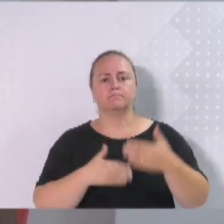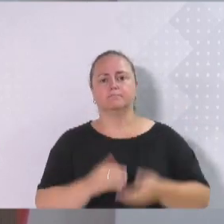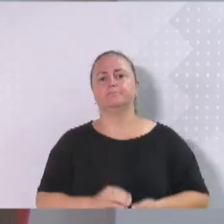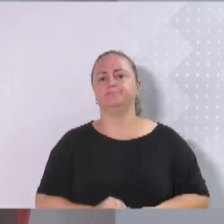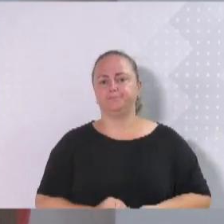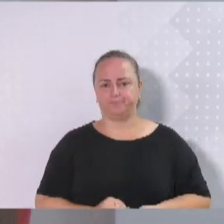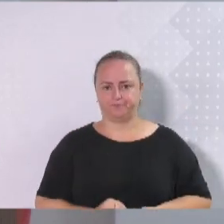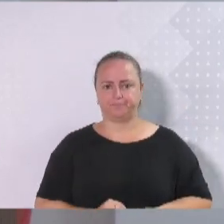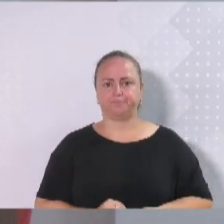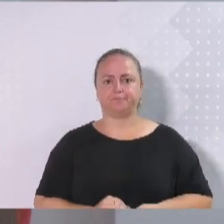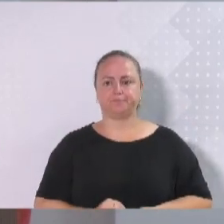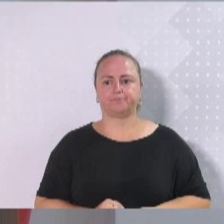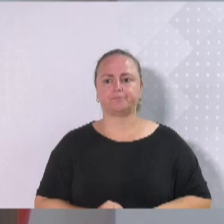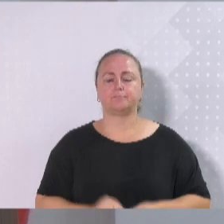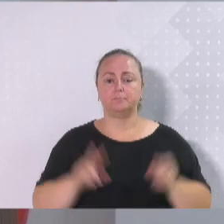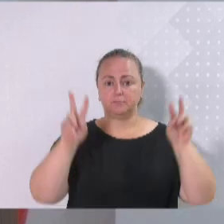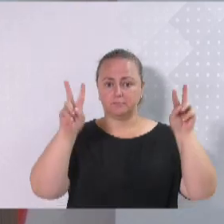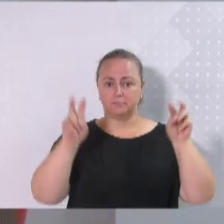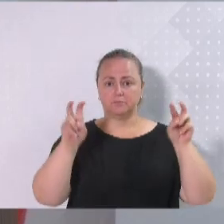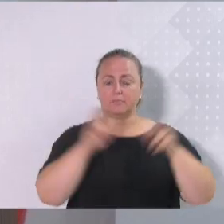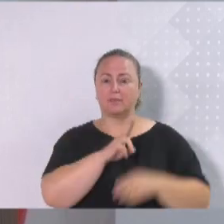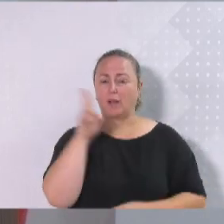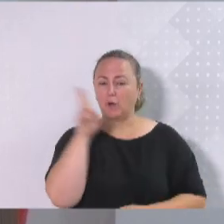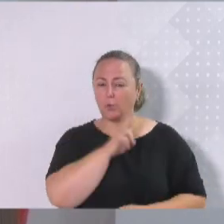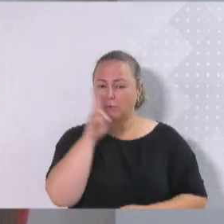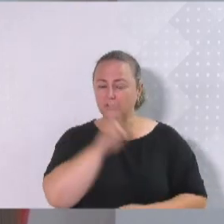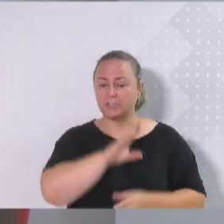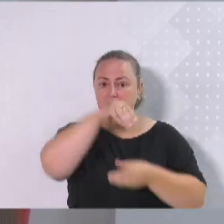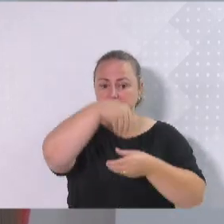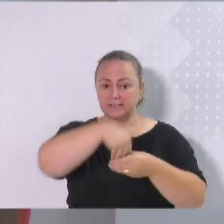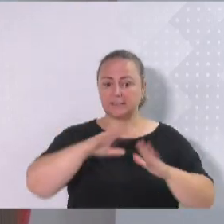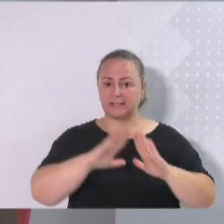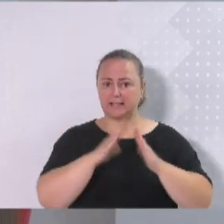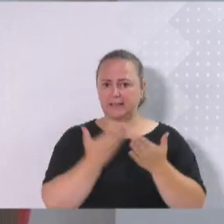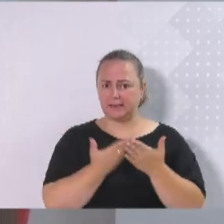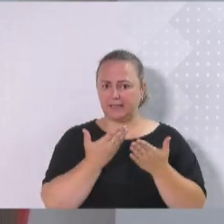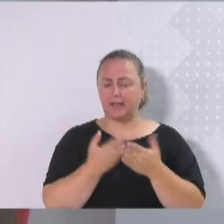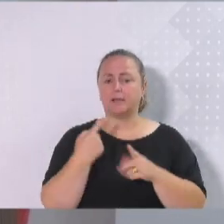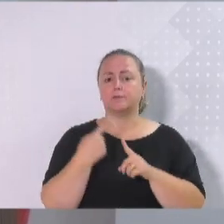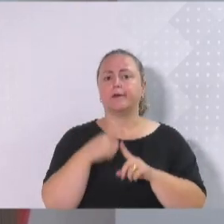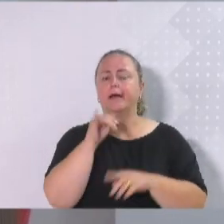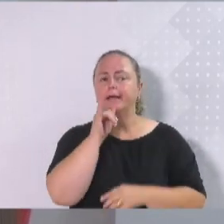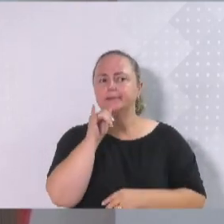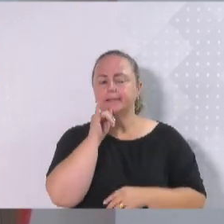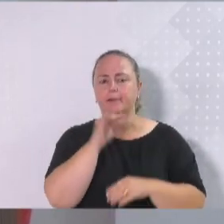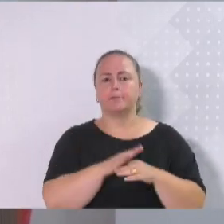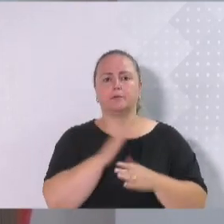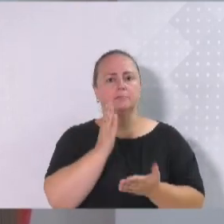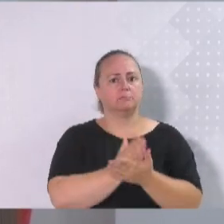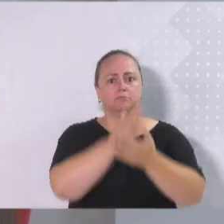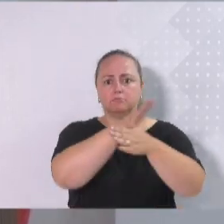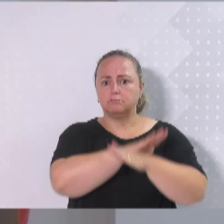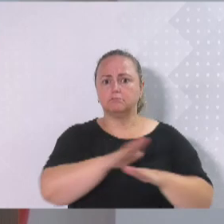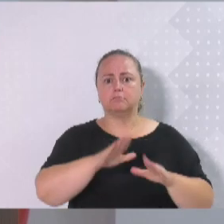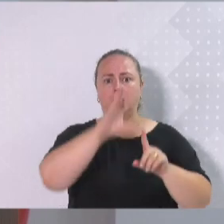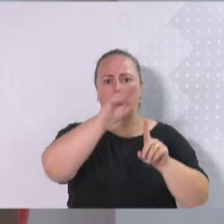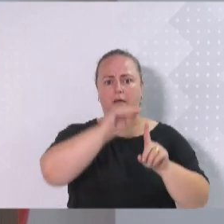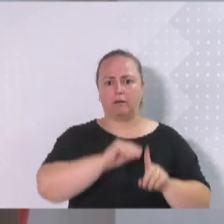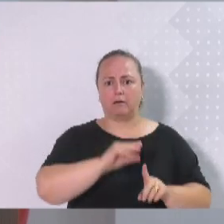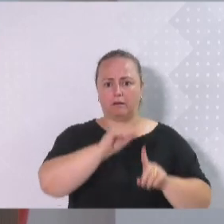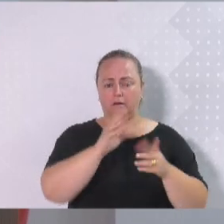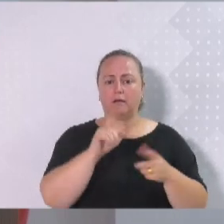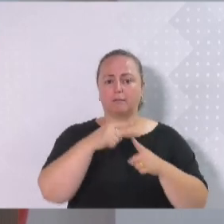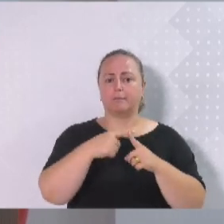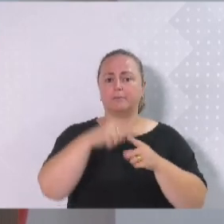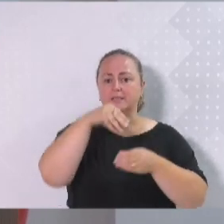falamos sobre temas urgentes para abordar nas escolas como prevenção ao abuso sexual, já que 90% dos casos acontecem